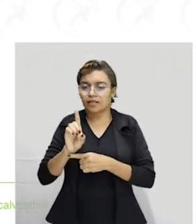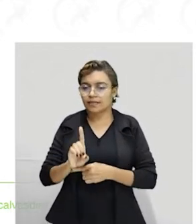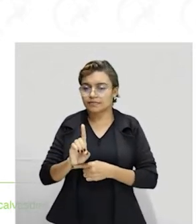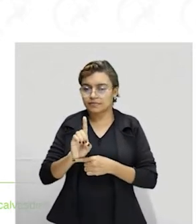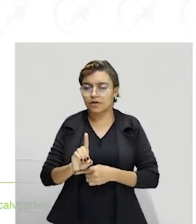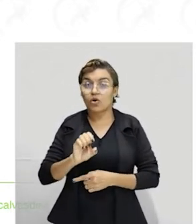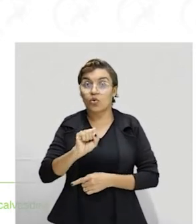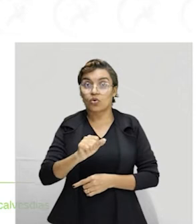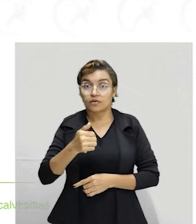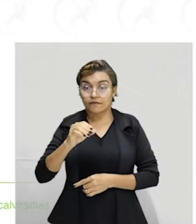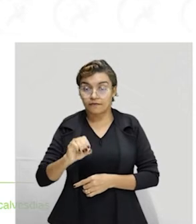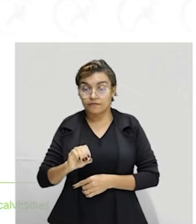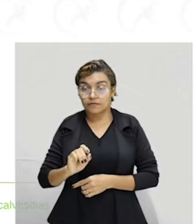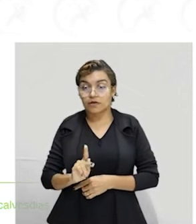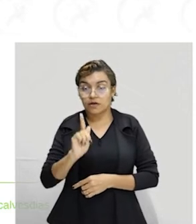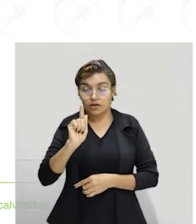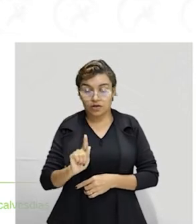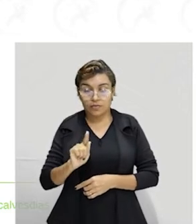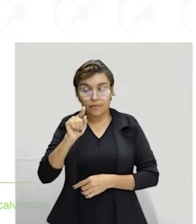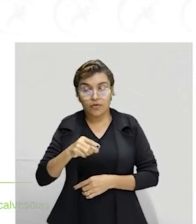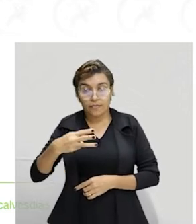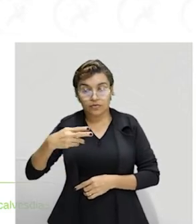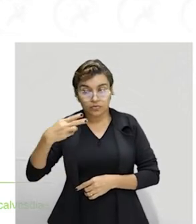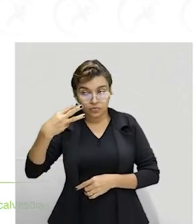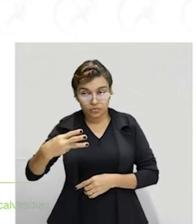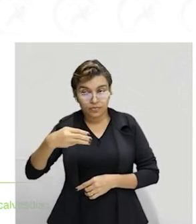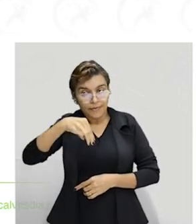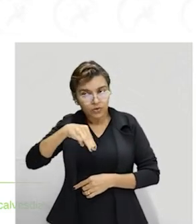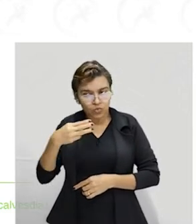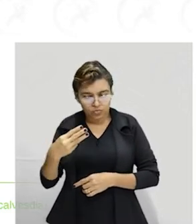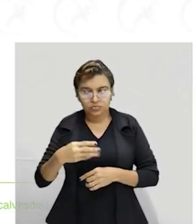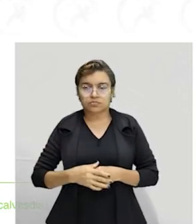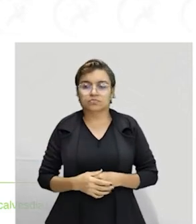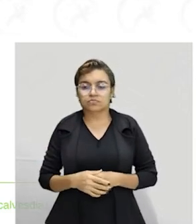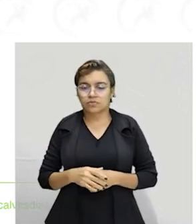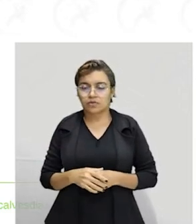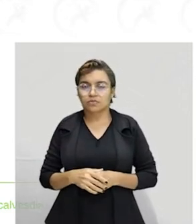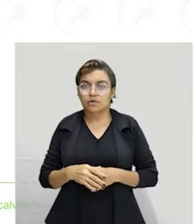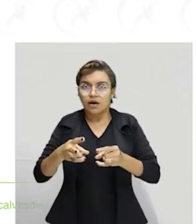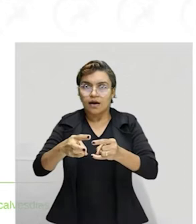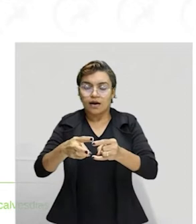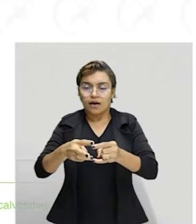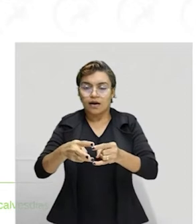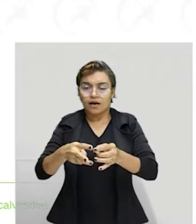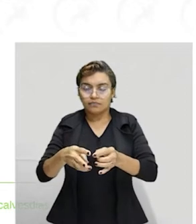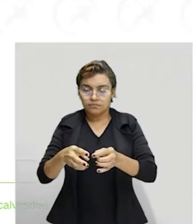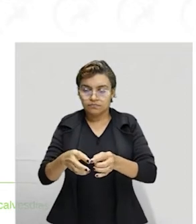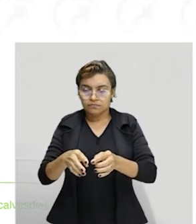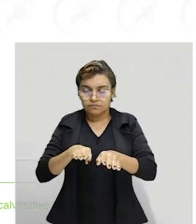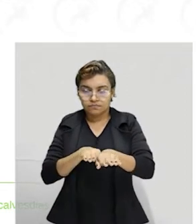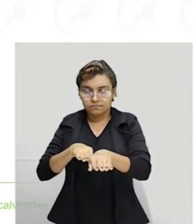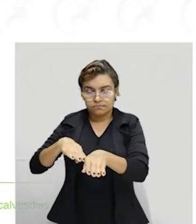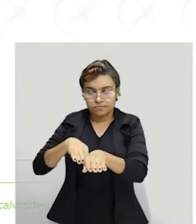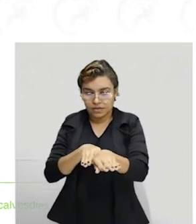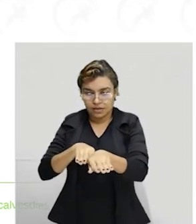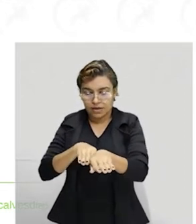densidade de 810 quilogramas por metro cúbico. Essa carreta bitrem, representada na imagem